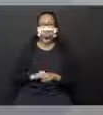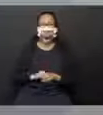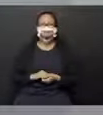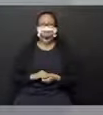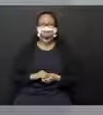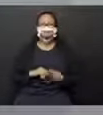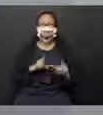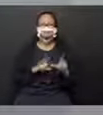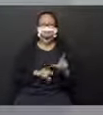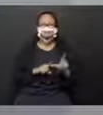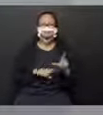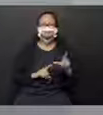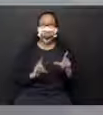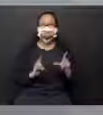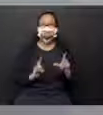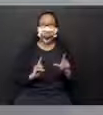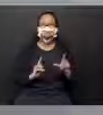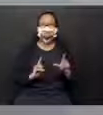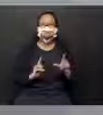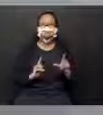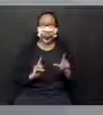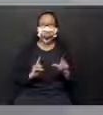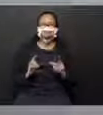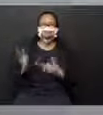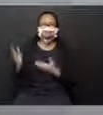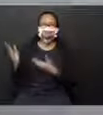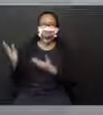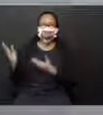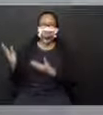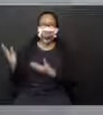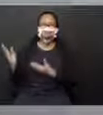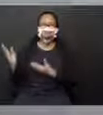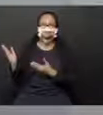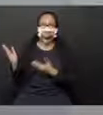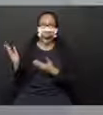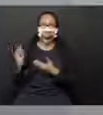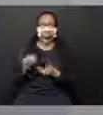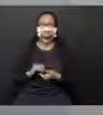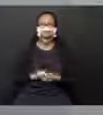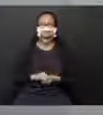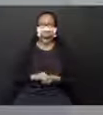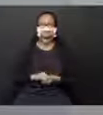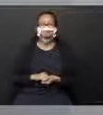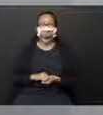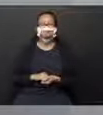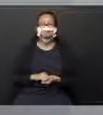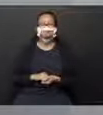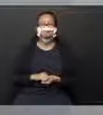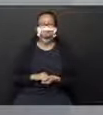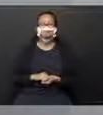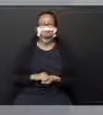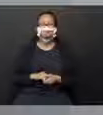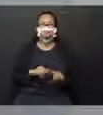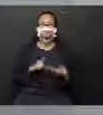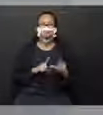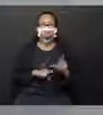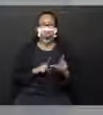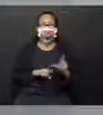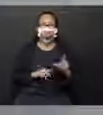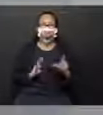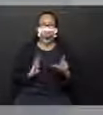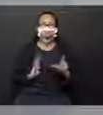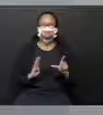Na letra D, na lateral, setinha na mesma direção. Na letra B,